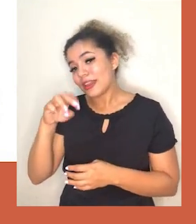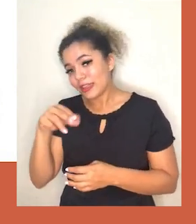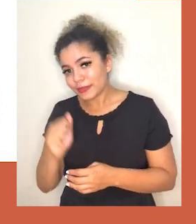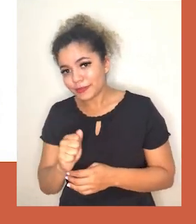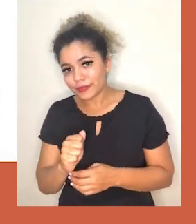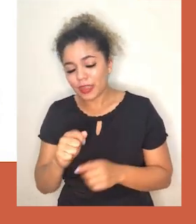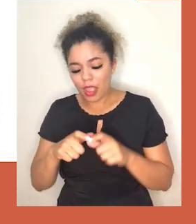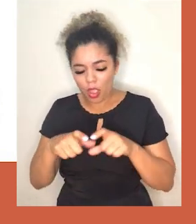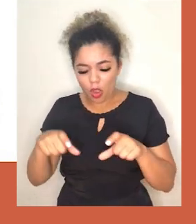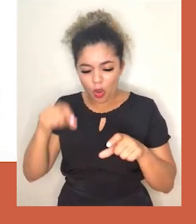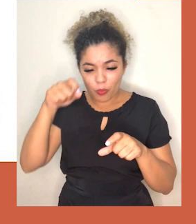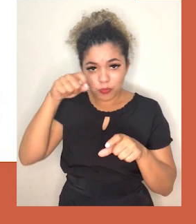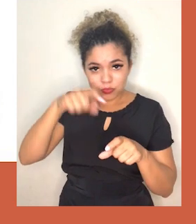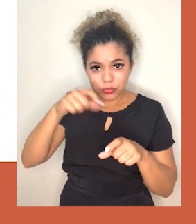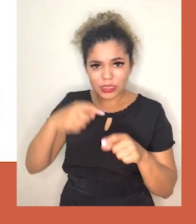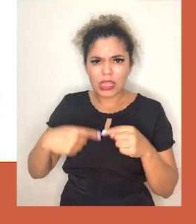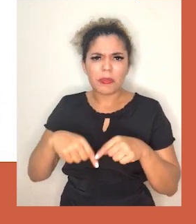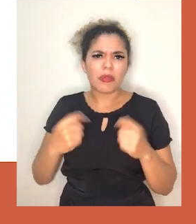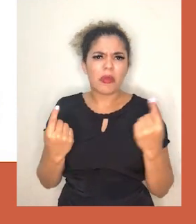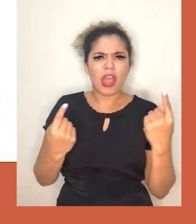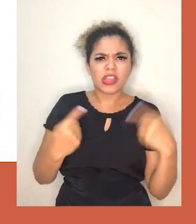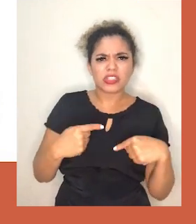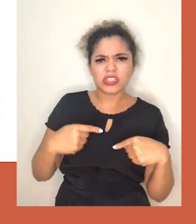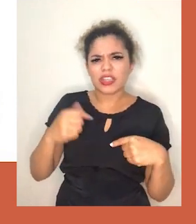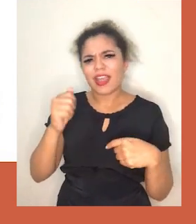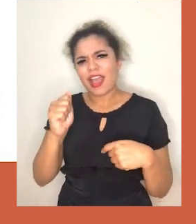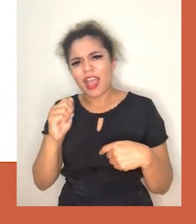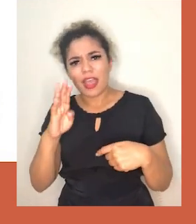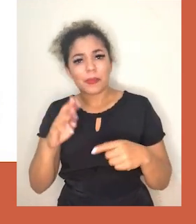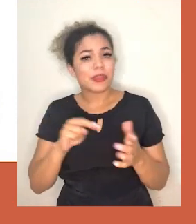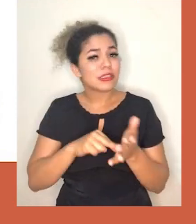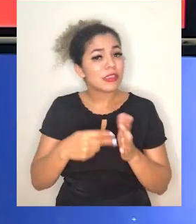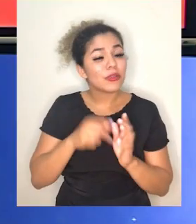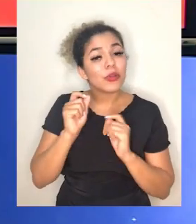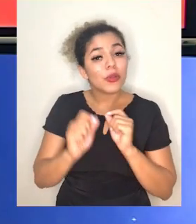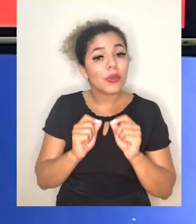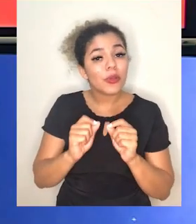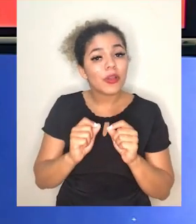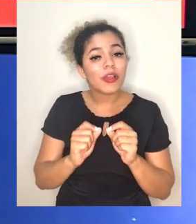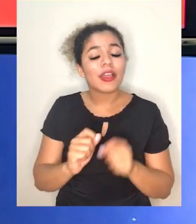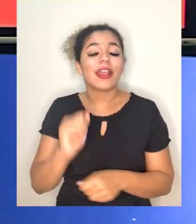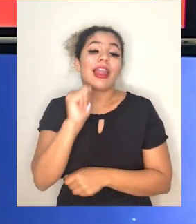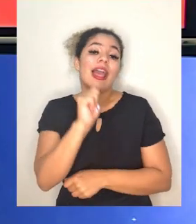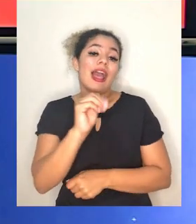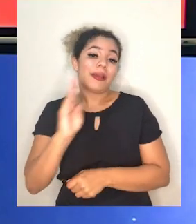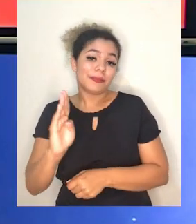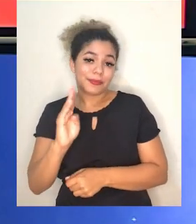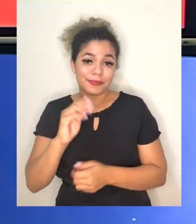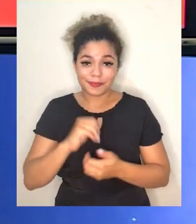Milena aglutinou tanto com anti-A, como com o anti-B, ou seja, ela é do tipo AB.